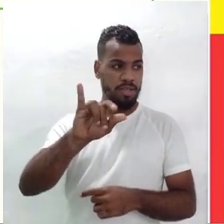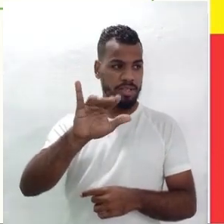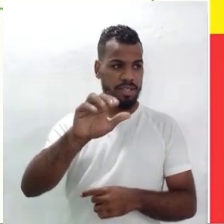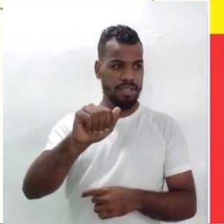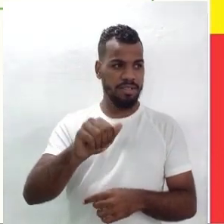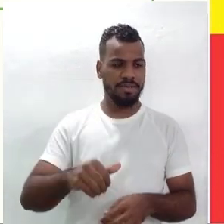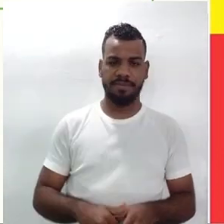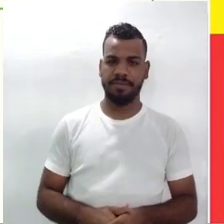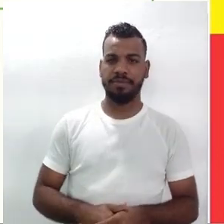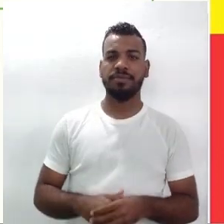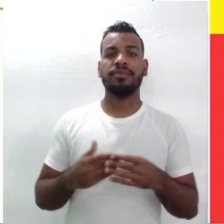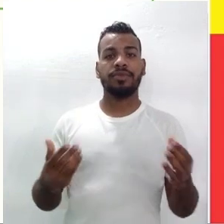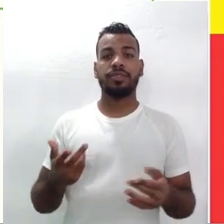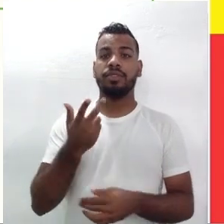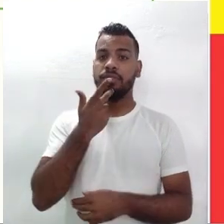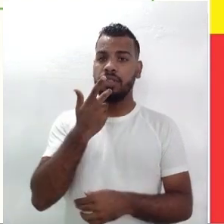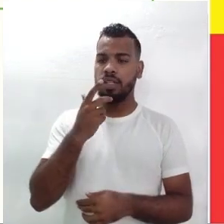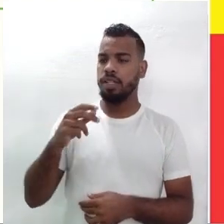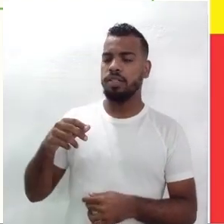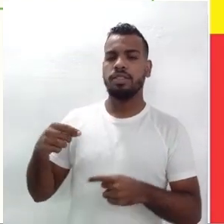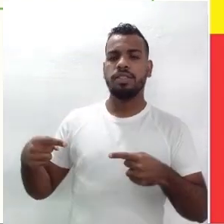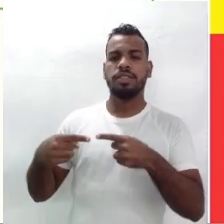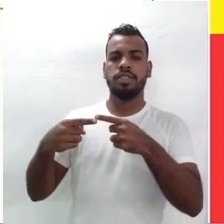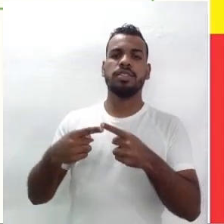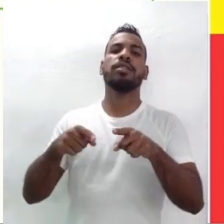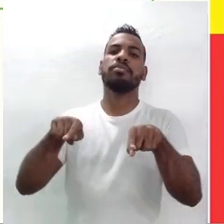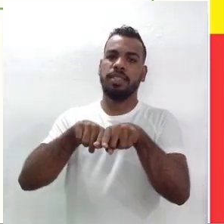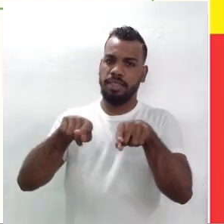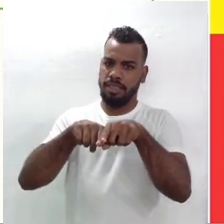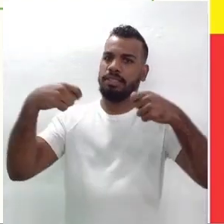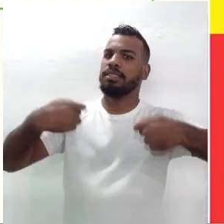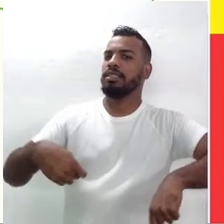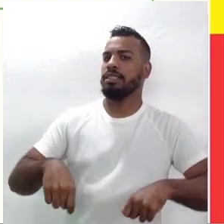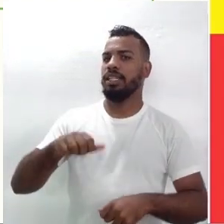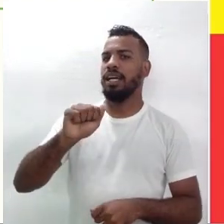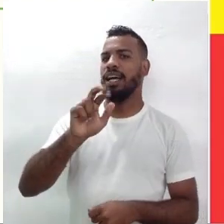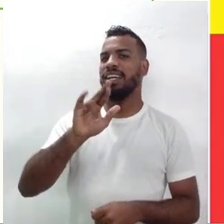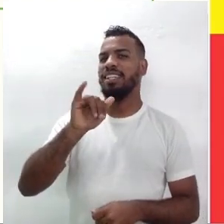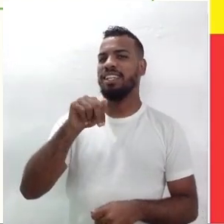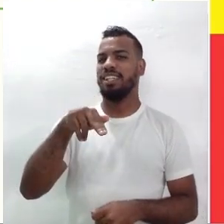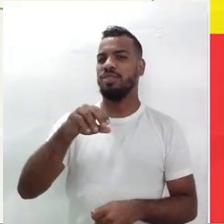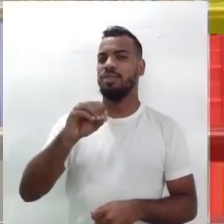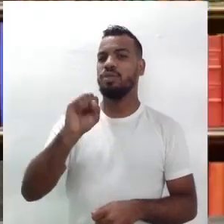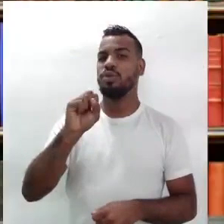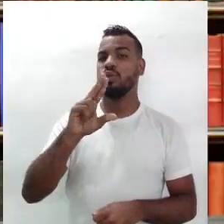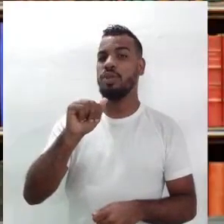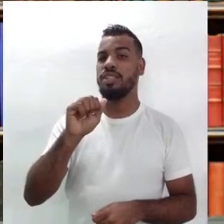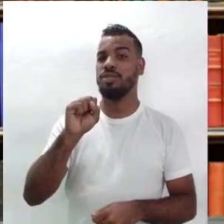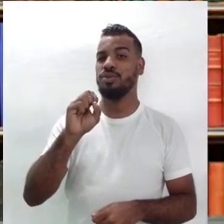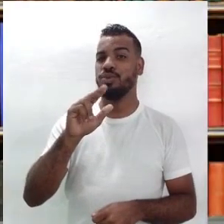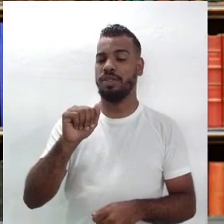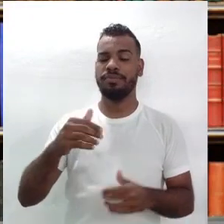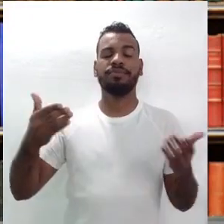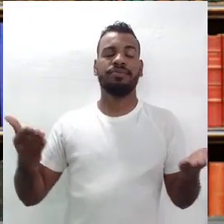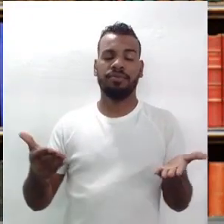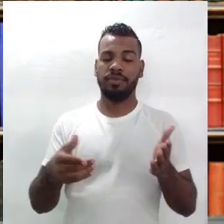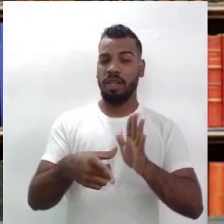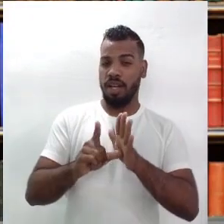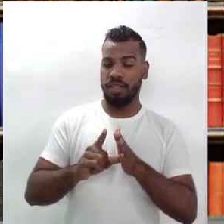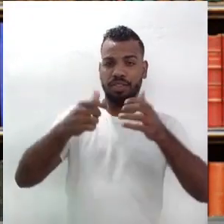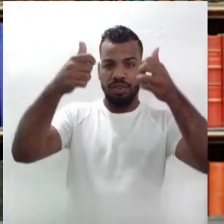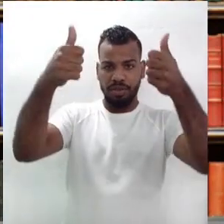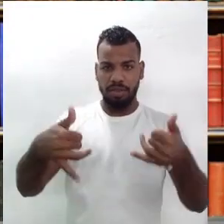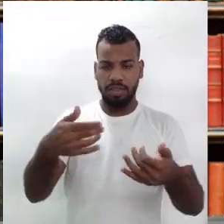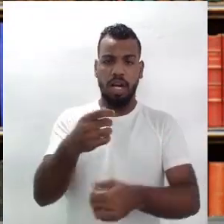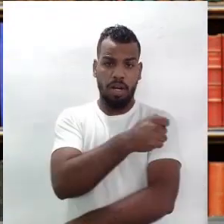pode deixar de falar de armorial sem falar de Ariano Suassuna. Mas antes de mais nada, eu gostaria de salientar ao